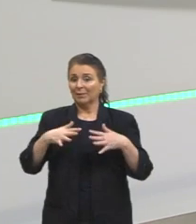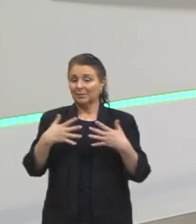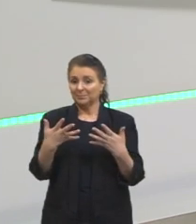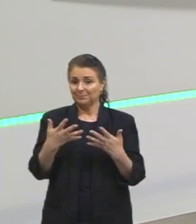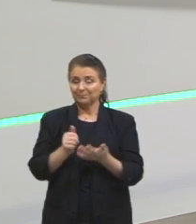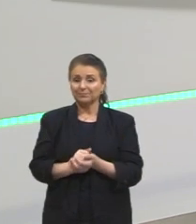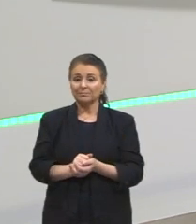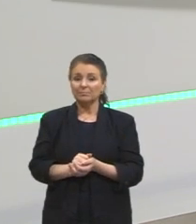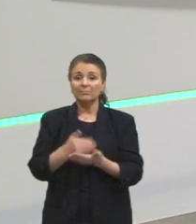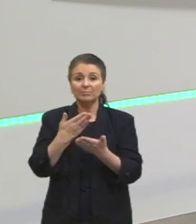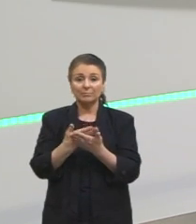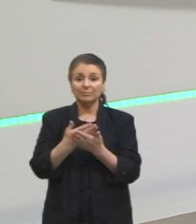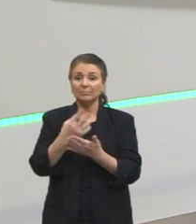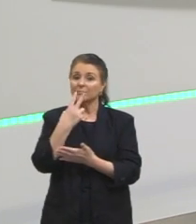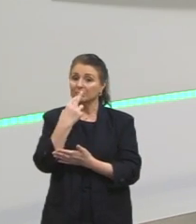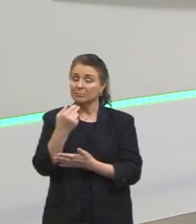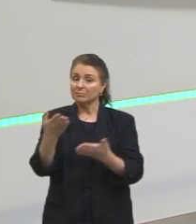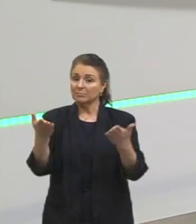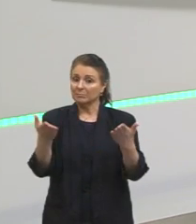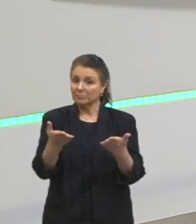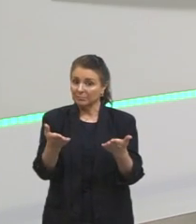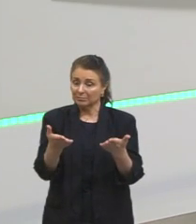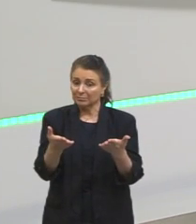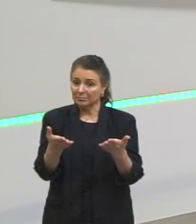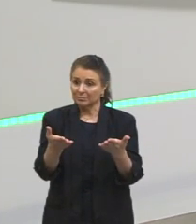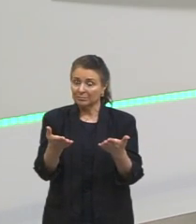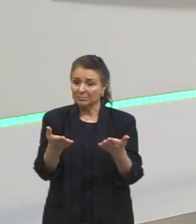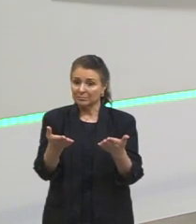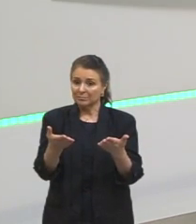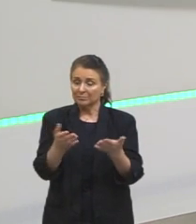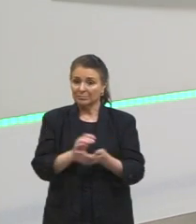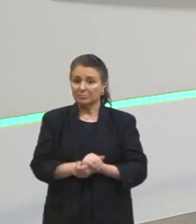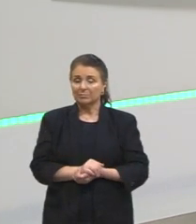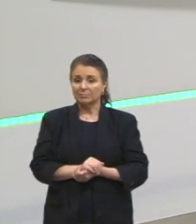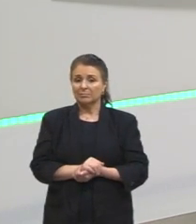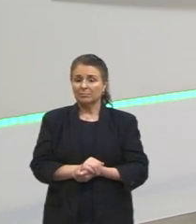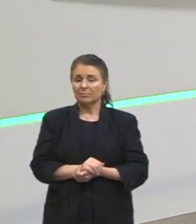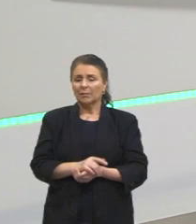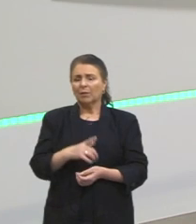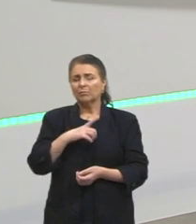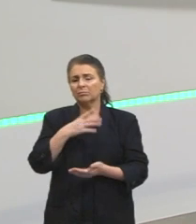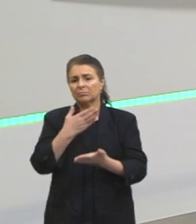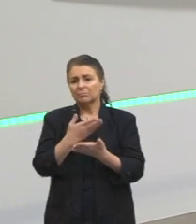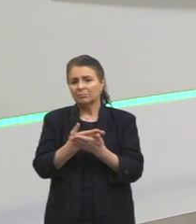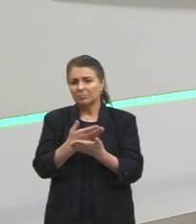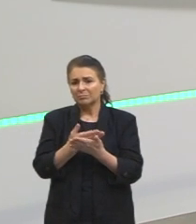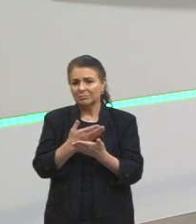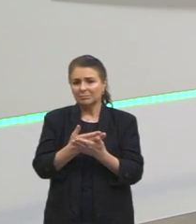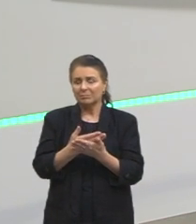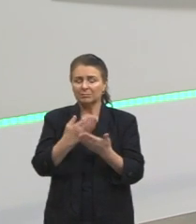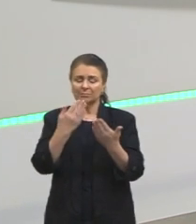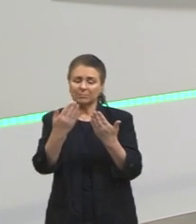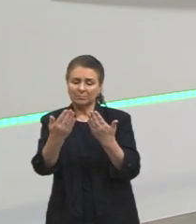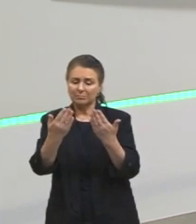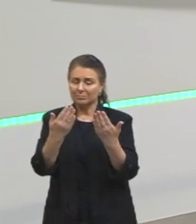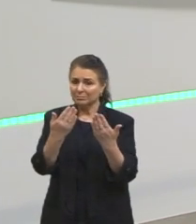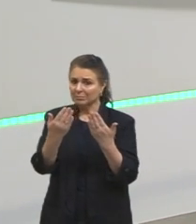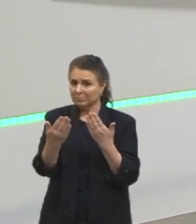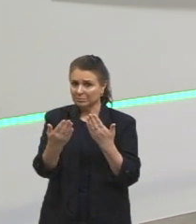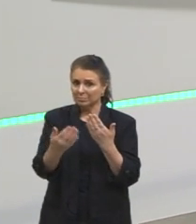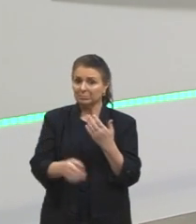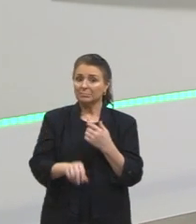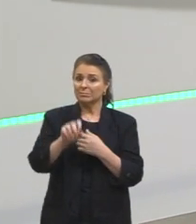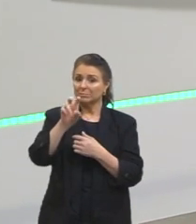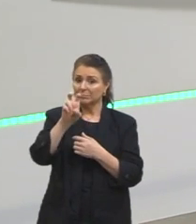A nossa aula, então, de hoje, ela foi mais uma análise dessas cinco